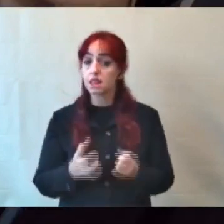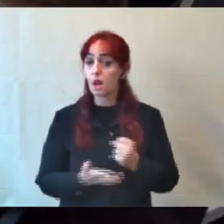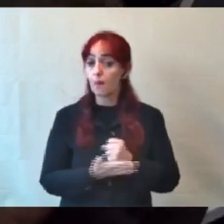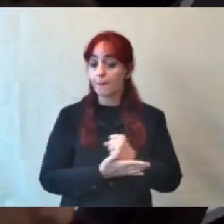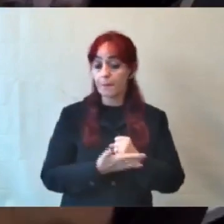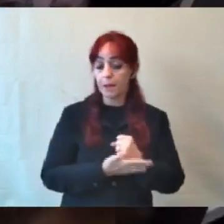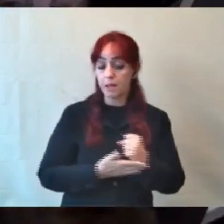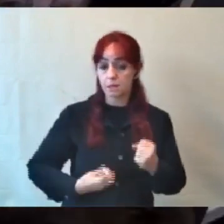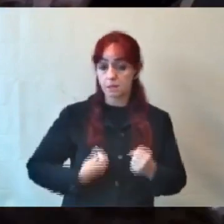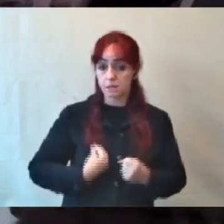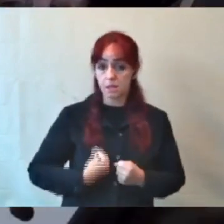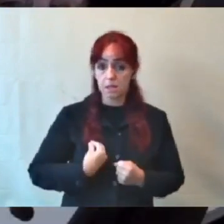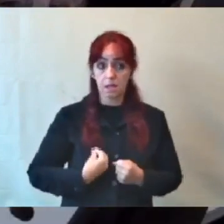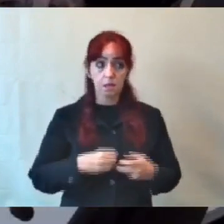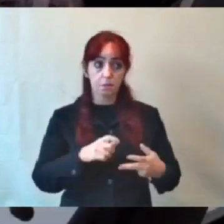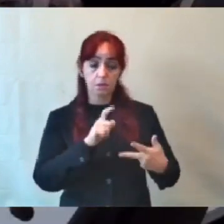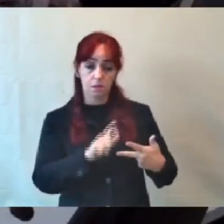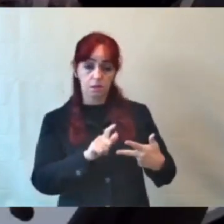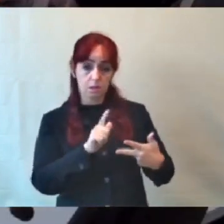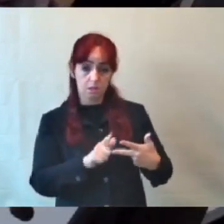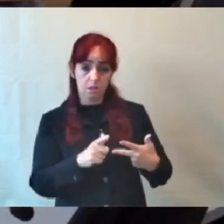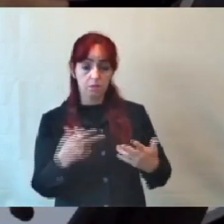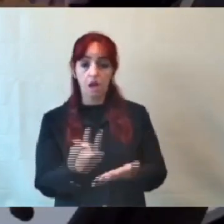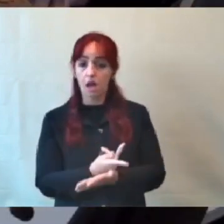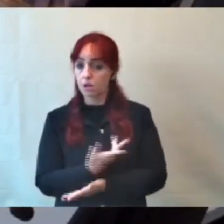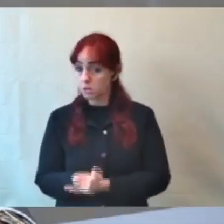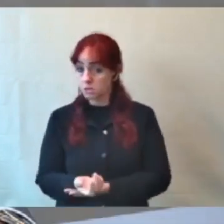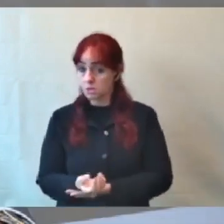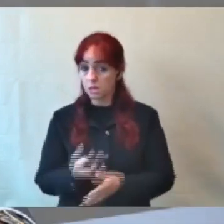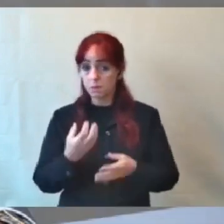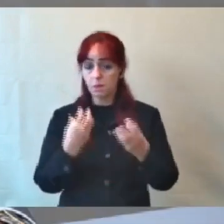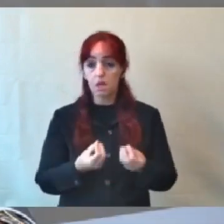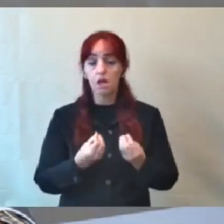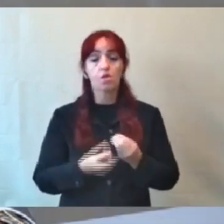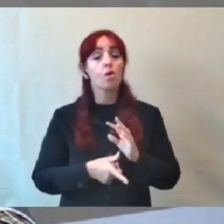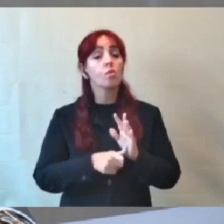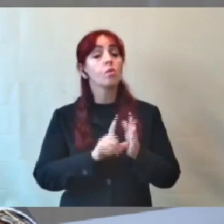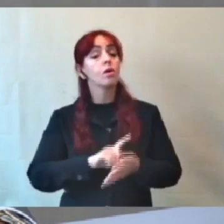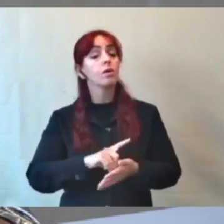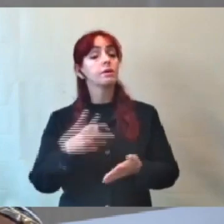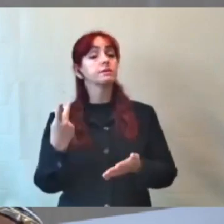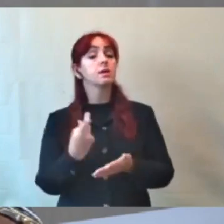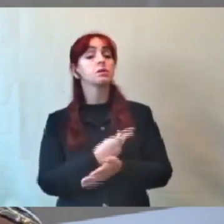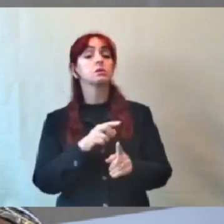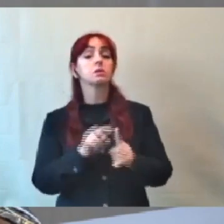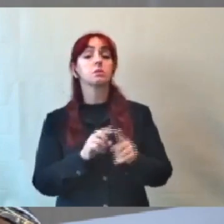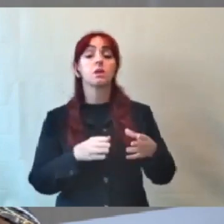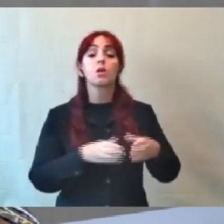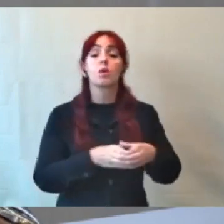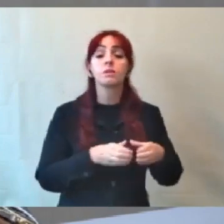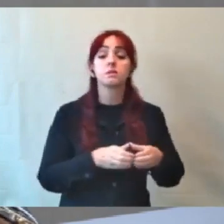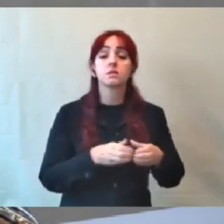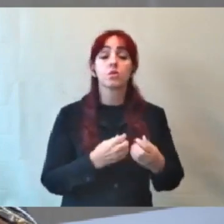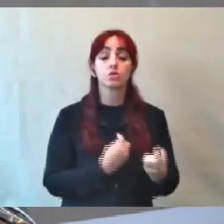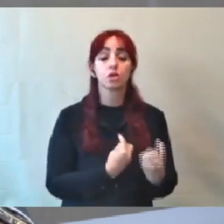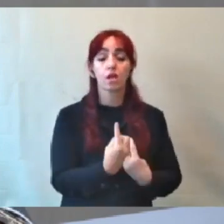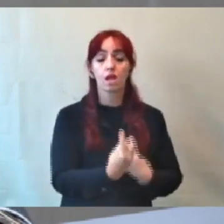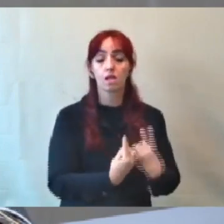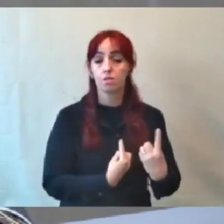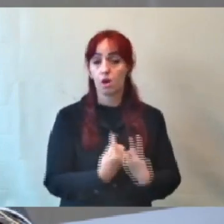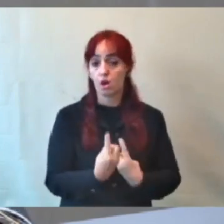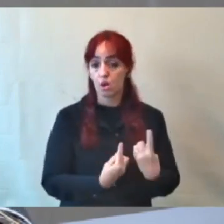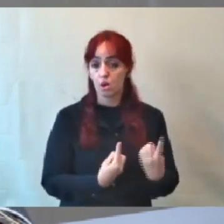isso, como aconteceu aqui num dia na comissão de transporte, a qual nós aqui iremos